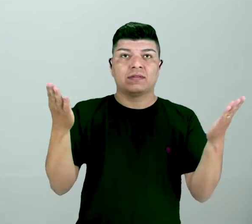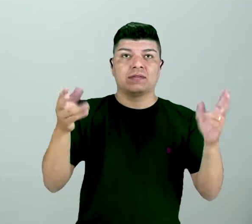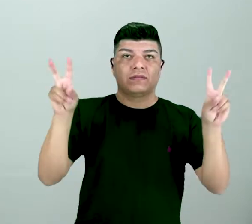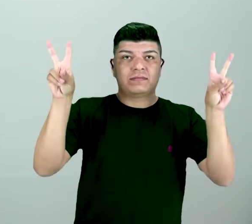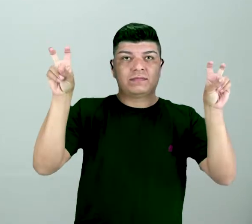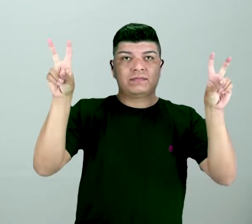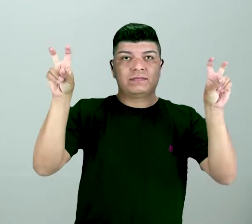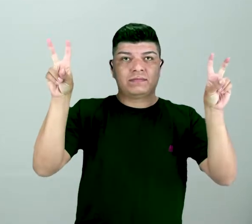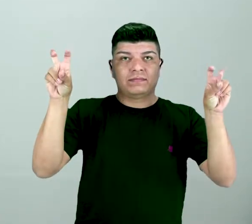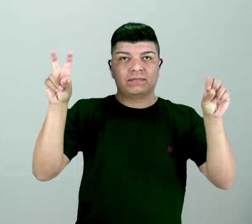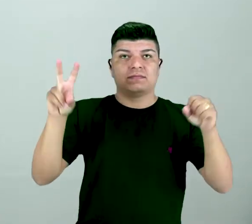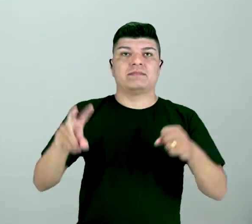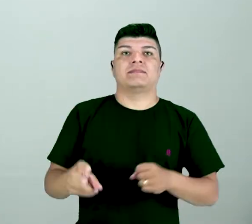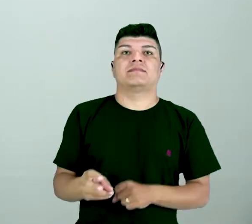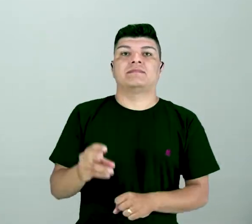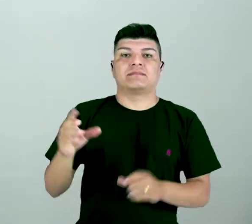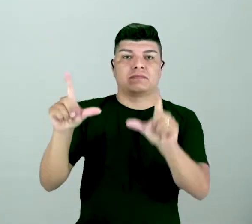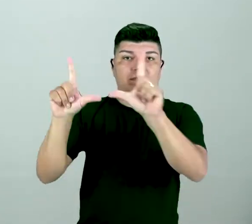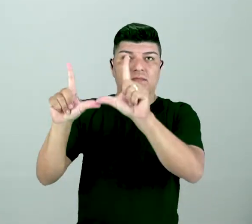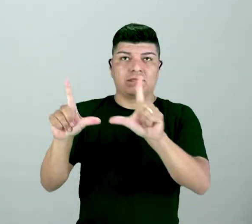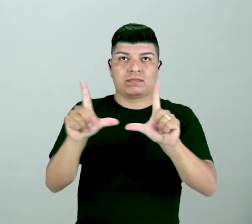e a relação de causa e consequência.